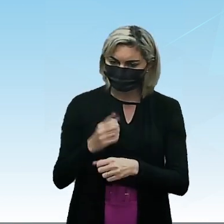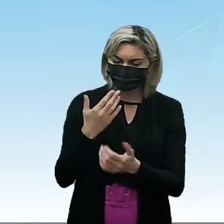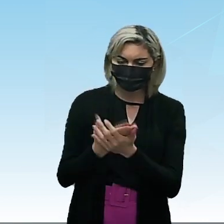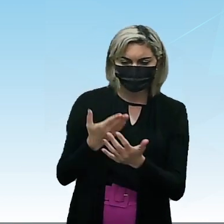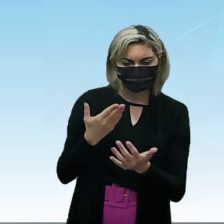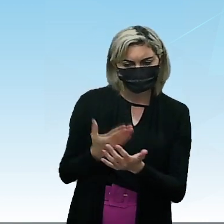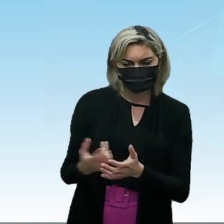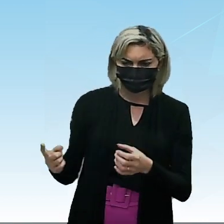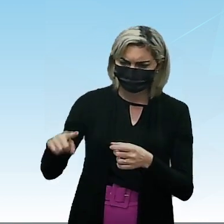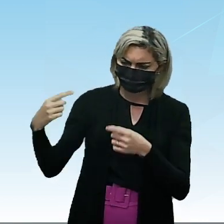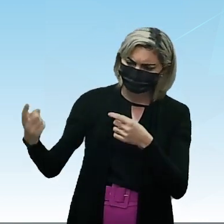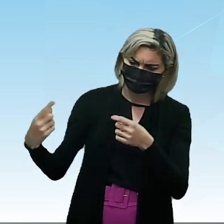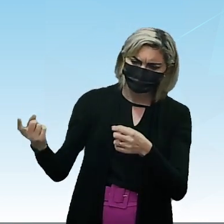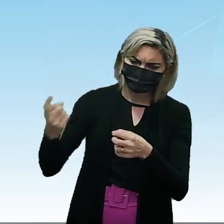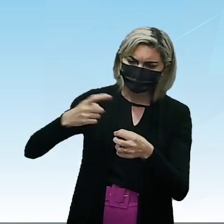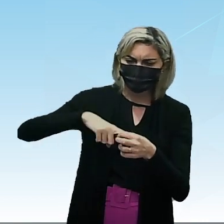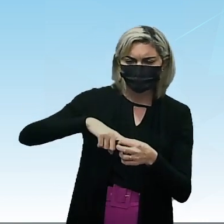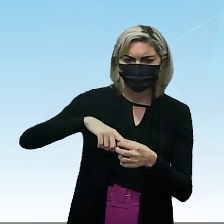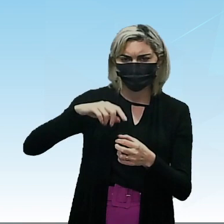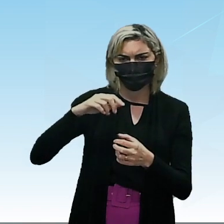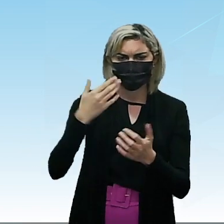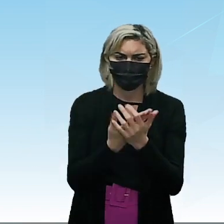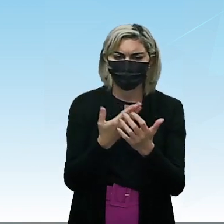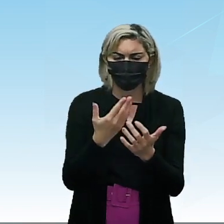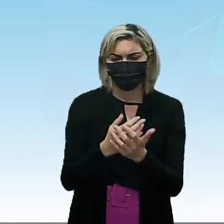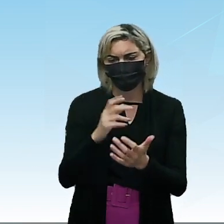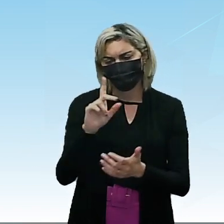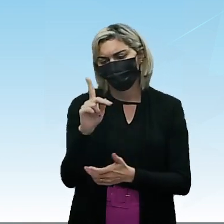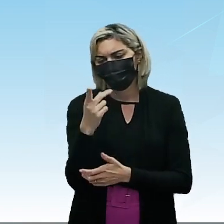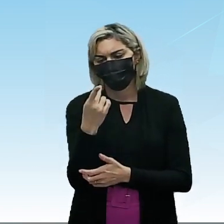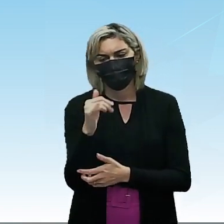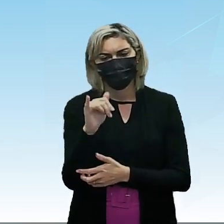Volta na aula De hidrocarbonetos